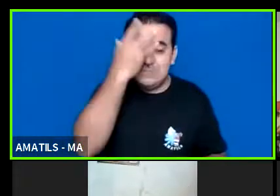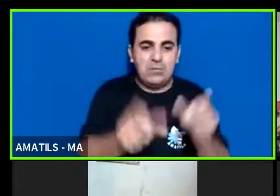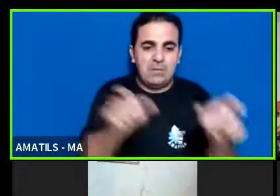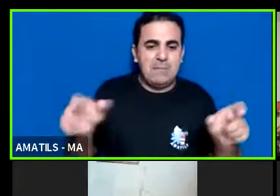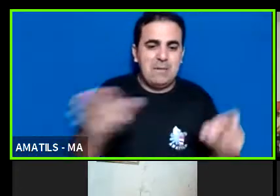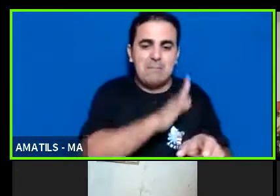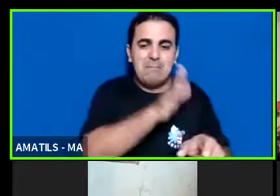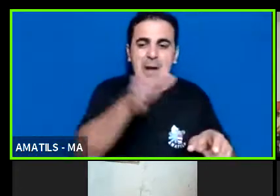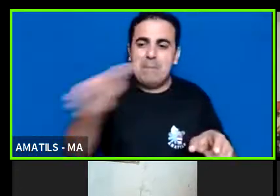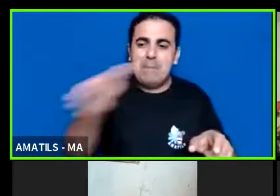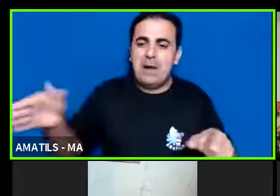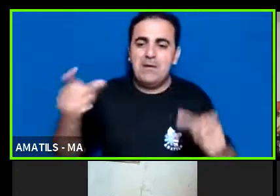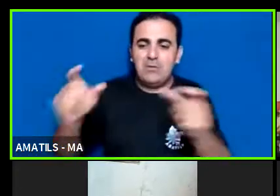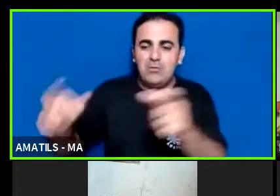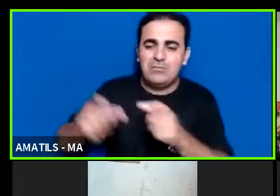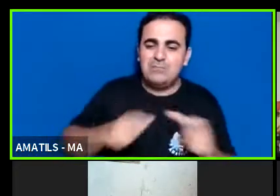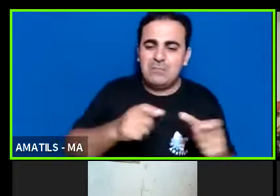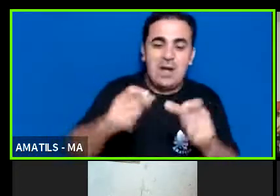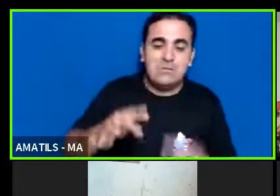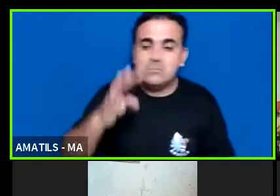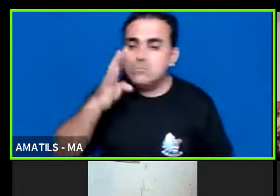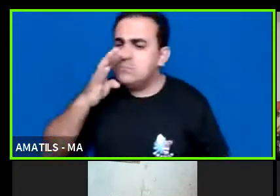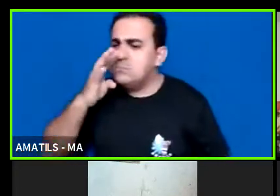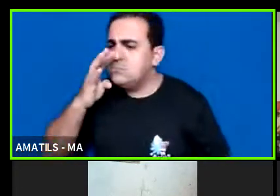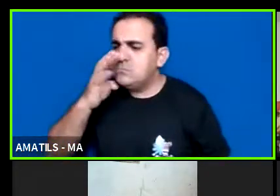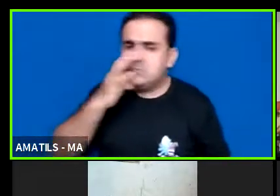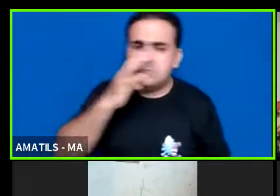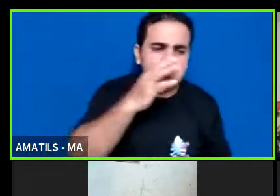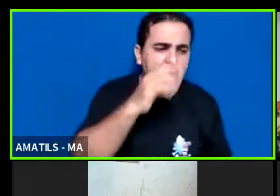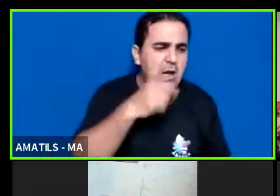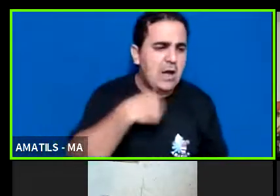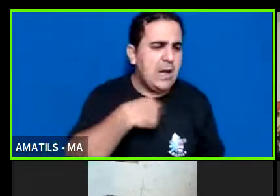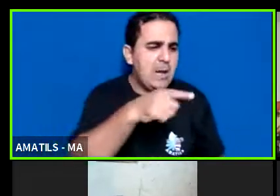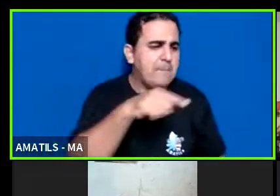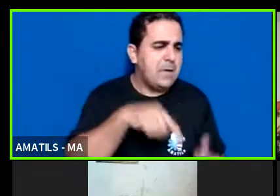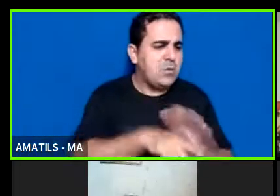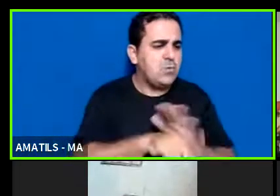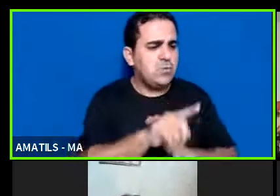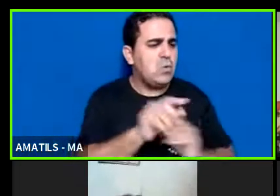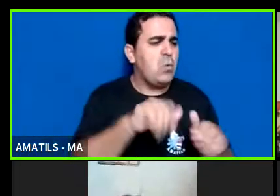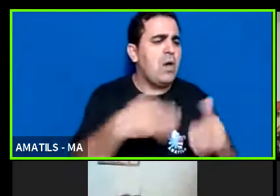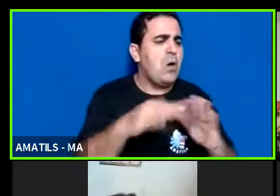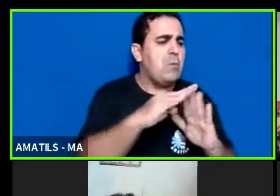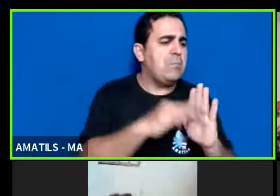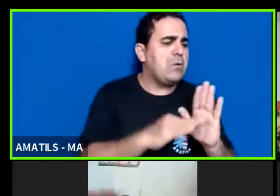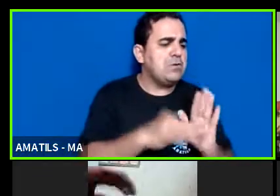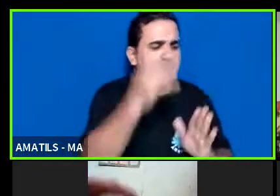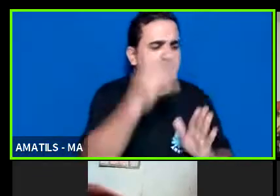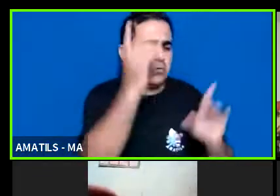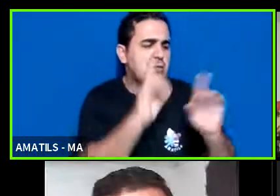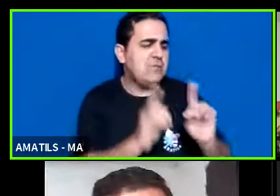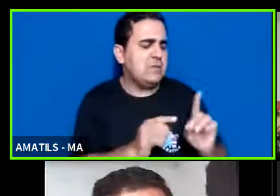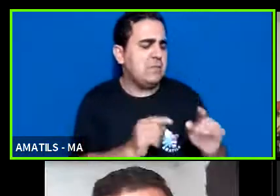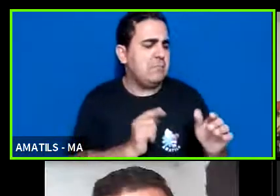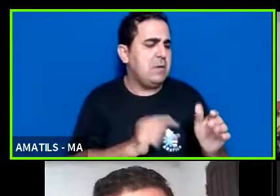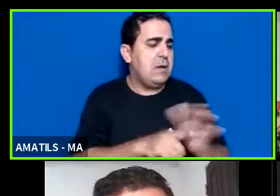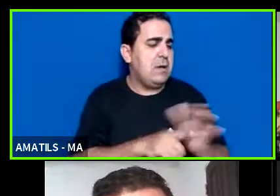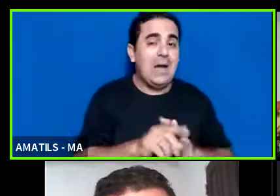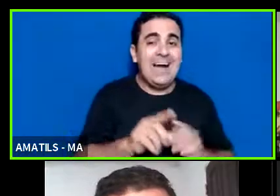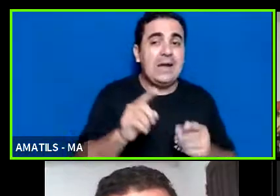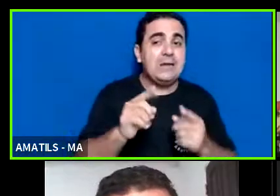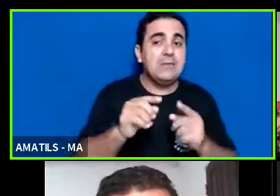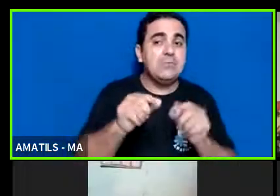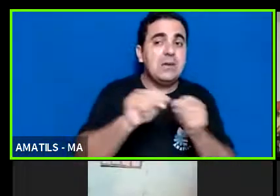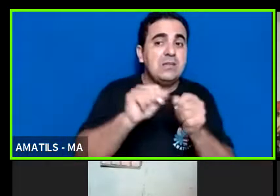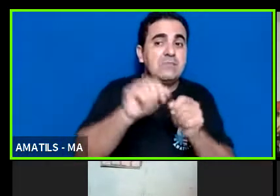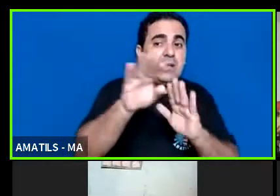em observância ao que diz a legislação então se nós sabemos que em 2022 nós vamos